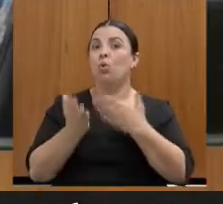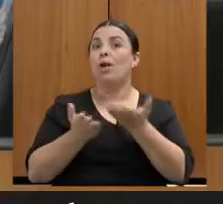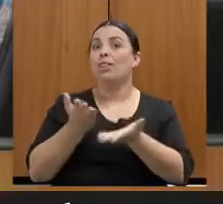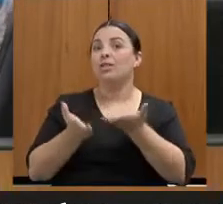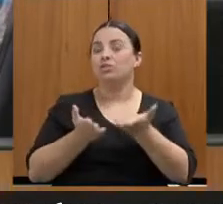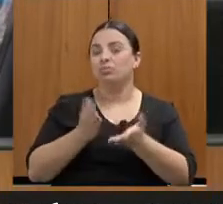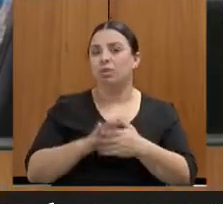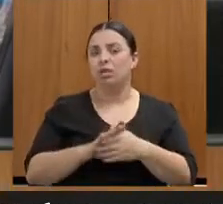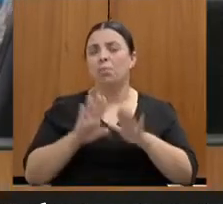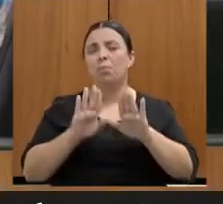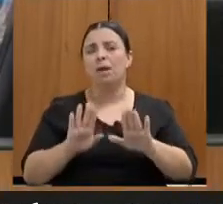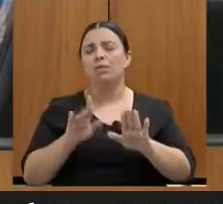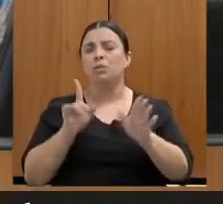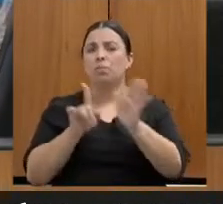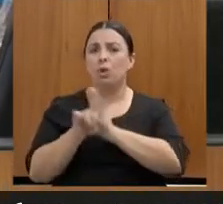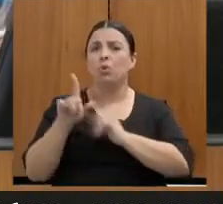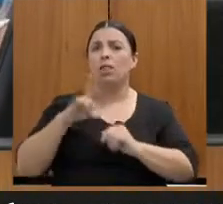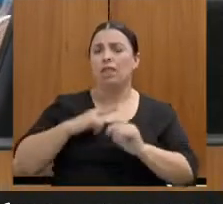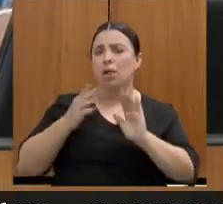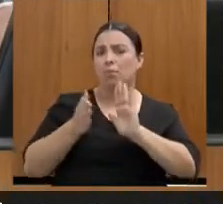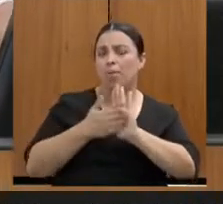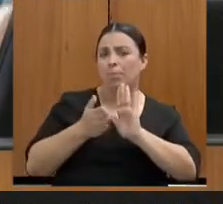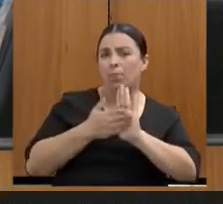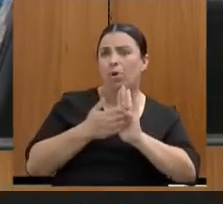algum estudo, alguma proposição de se criar